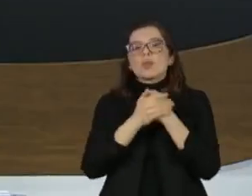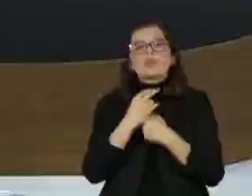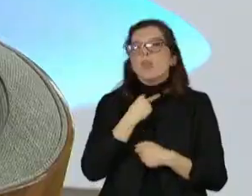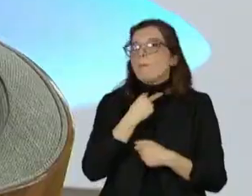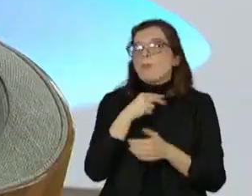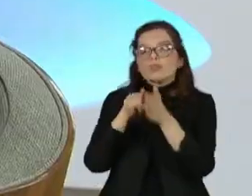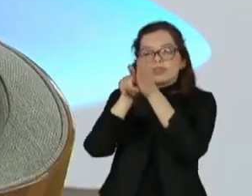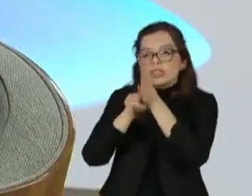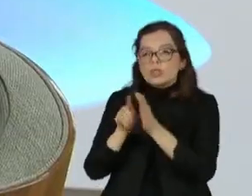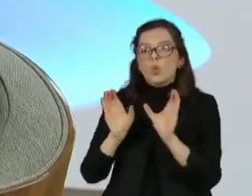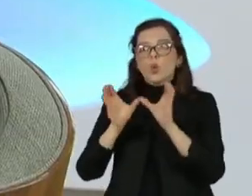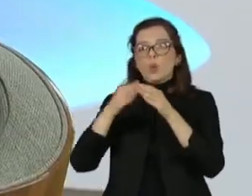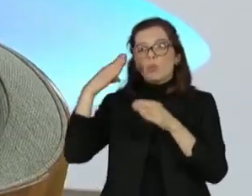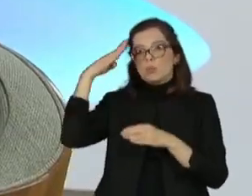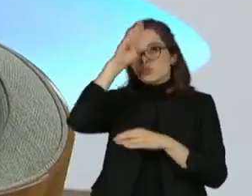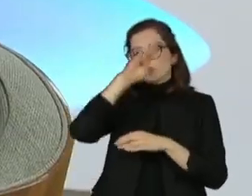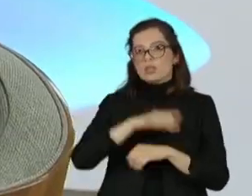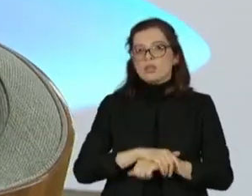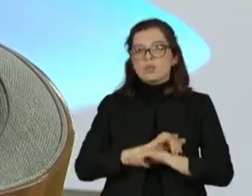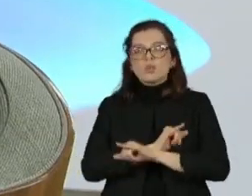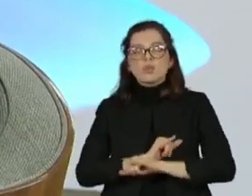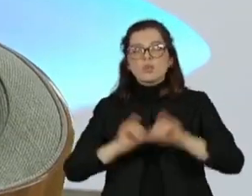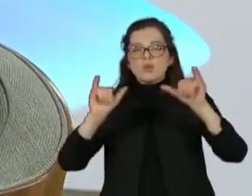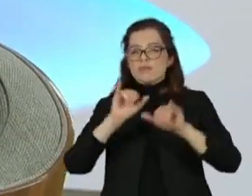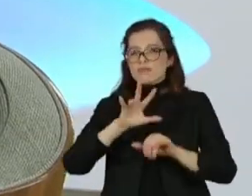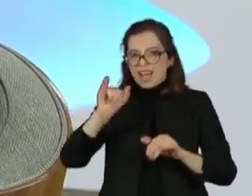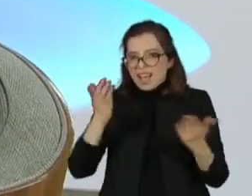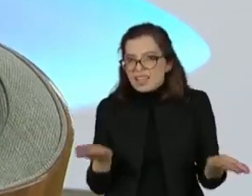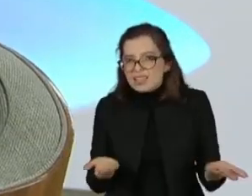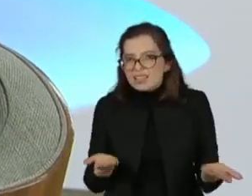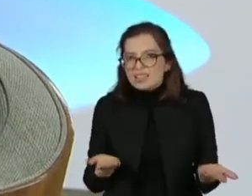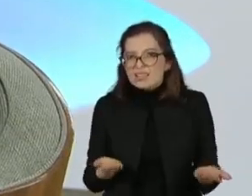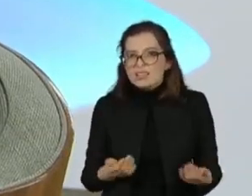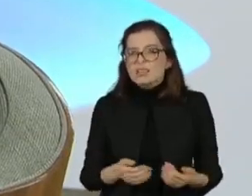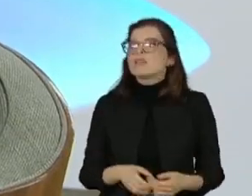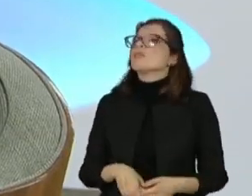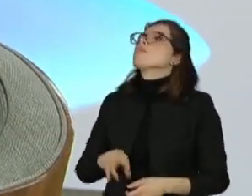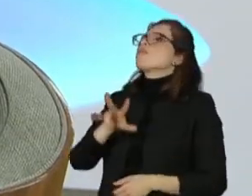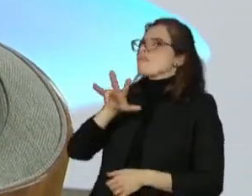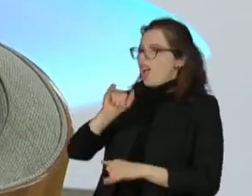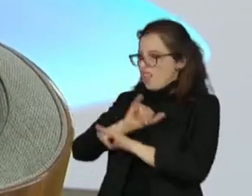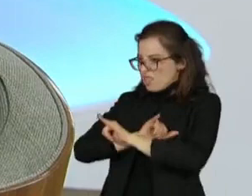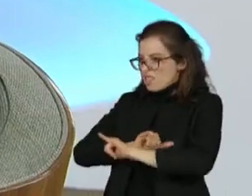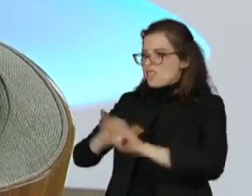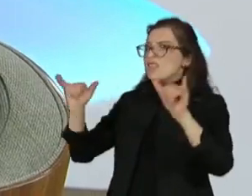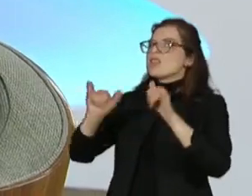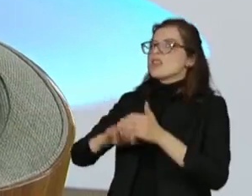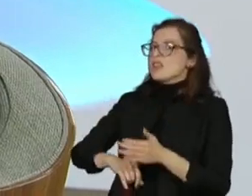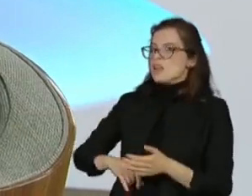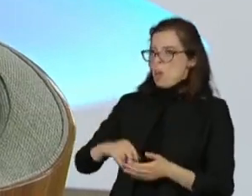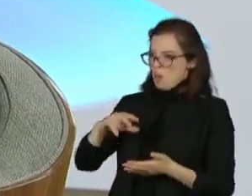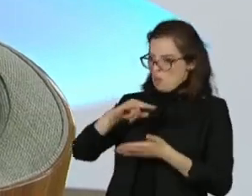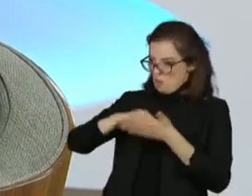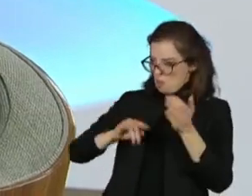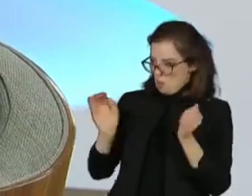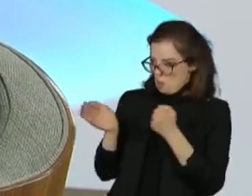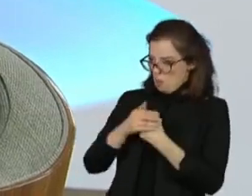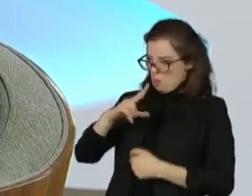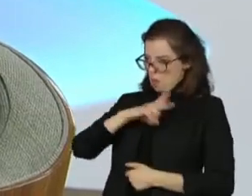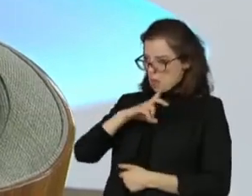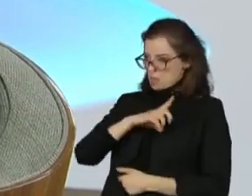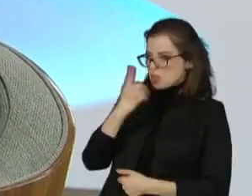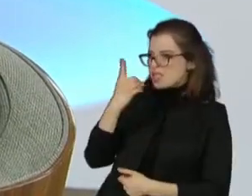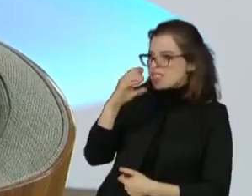sigilo, então? Transparência absoluta. O princípio da publicidade é um princípio constitucional que merece todo o respeito,